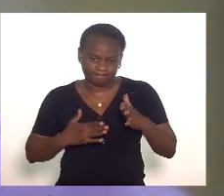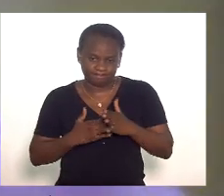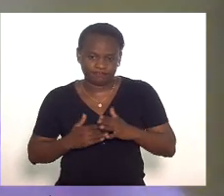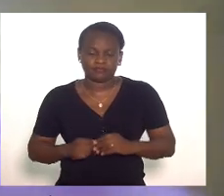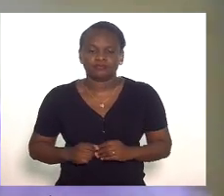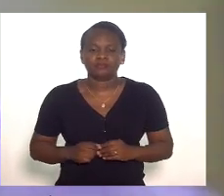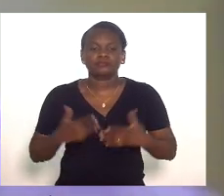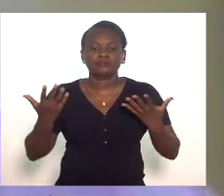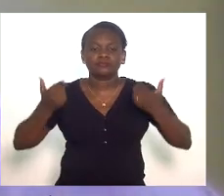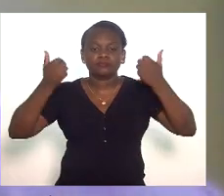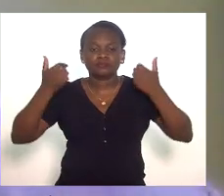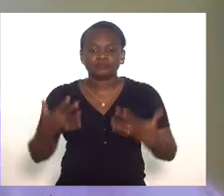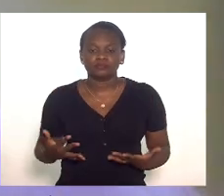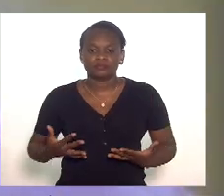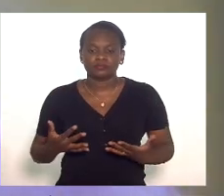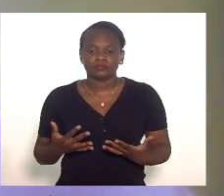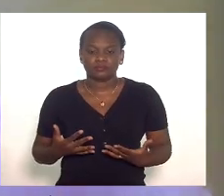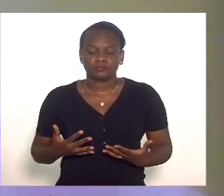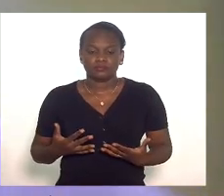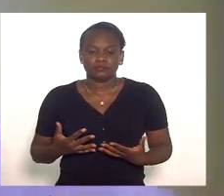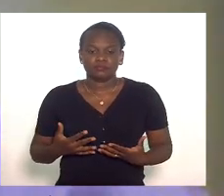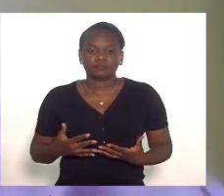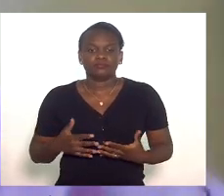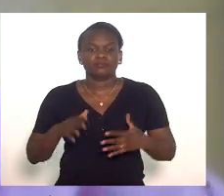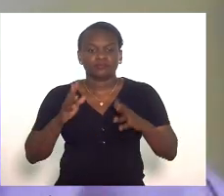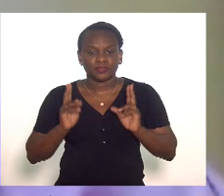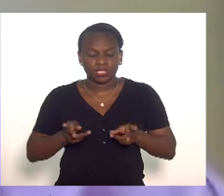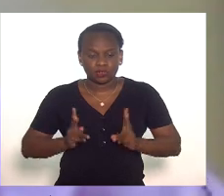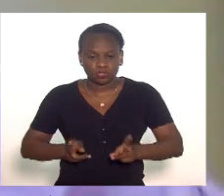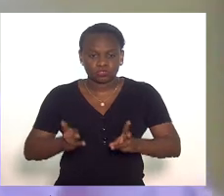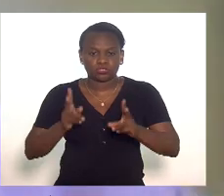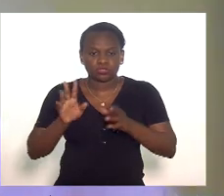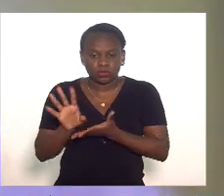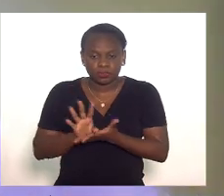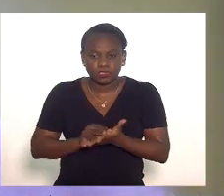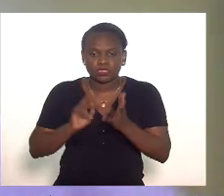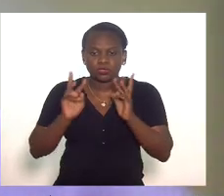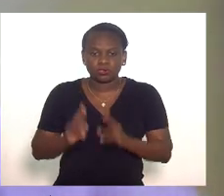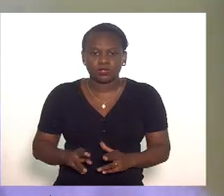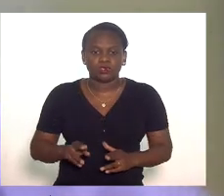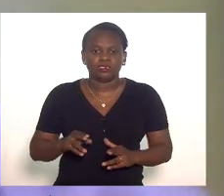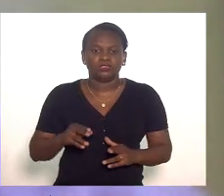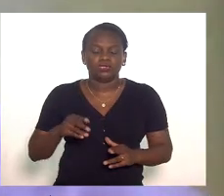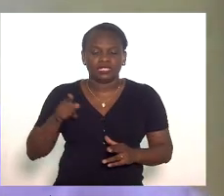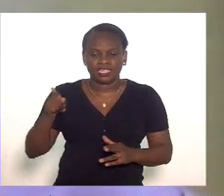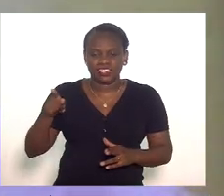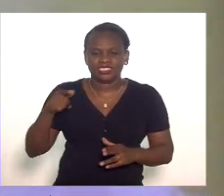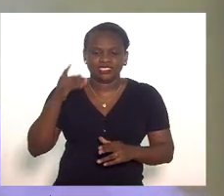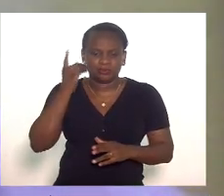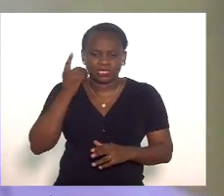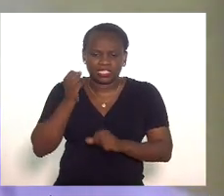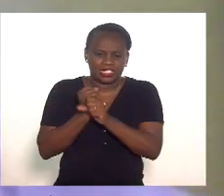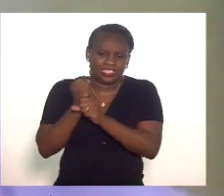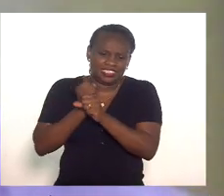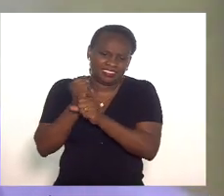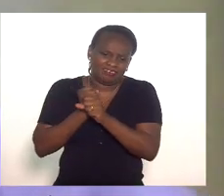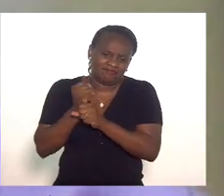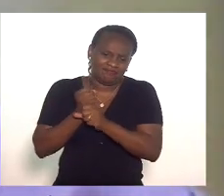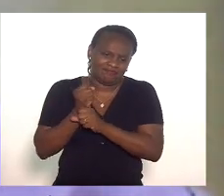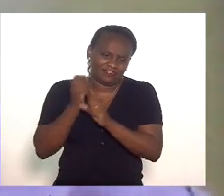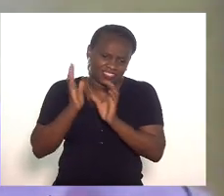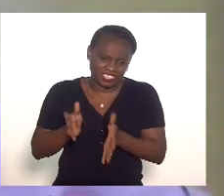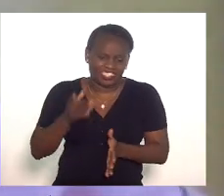é uma manifestação que segue a trilha dos nossos decanos que me antecederam